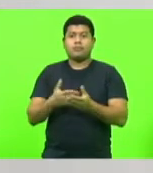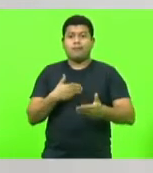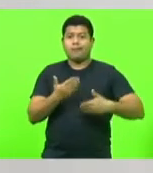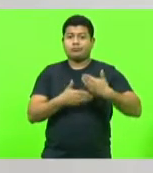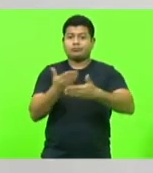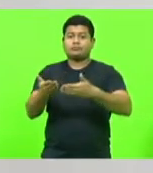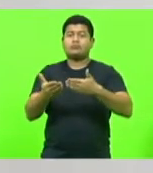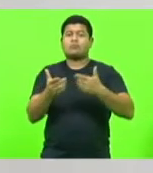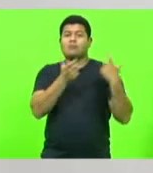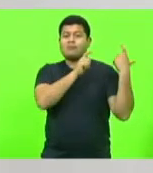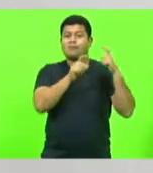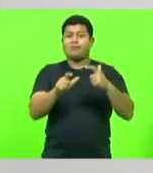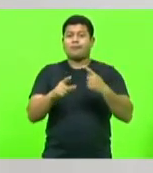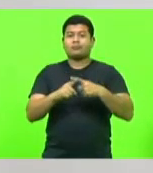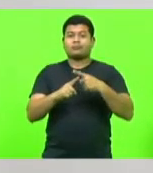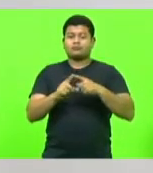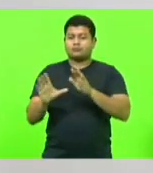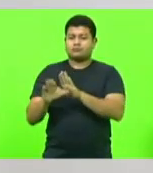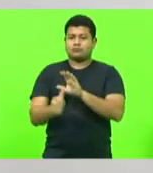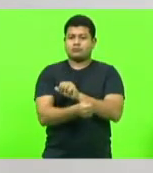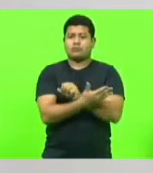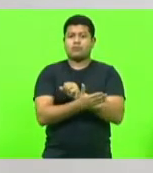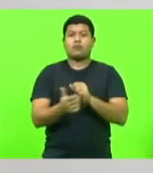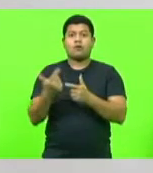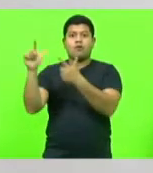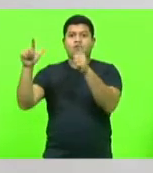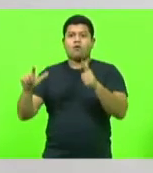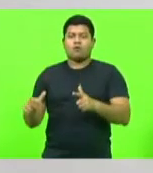corrupção e outros malfeitos,